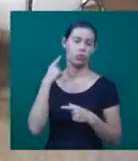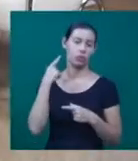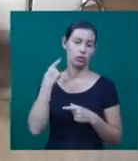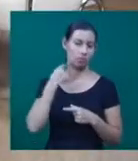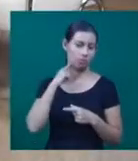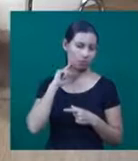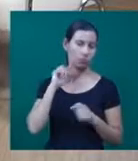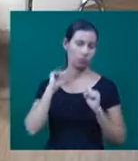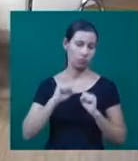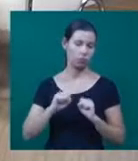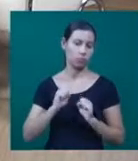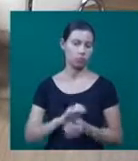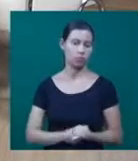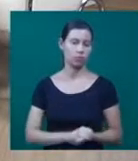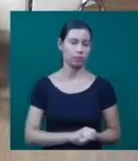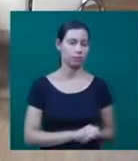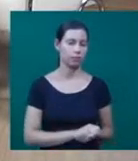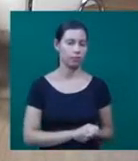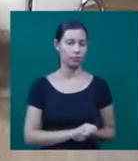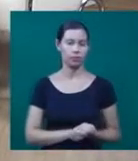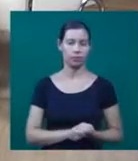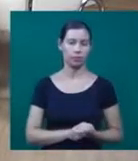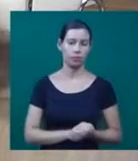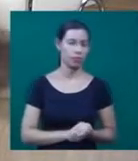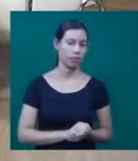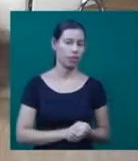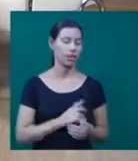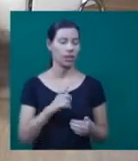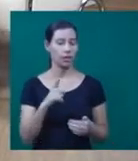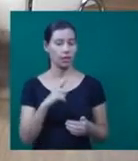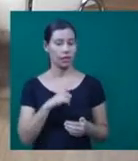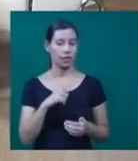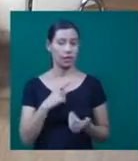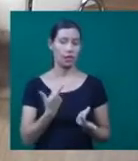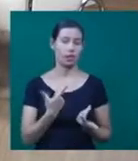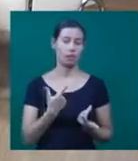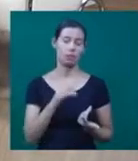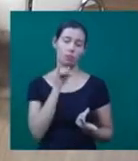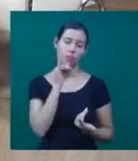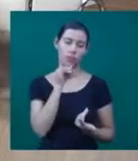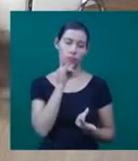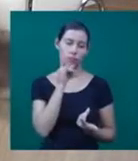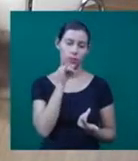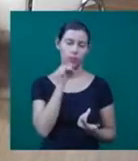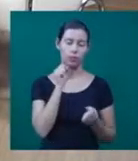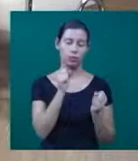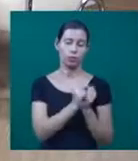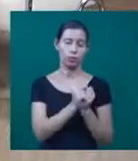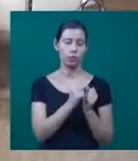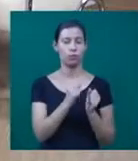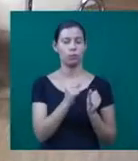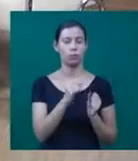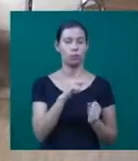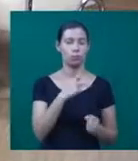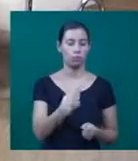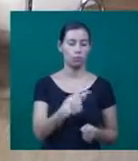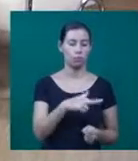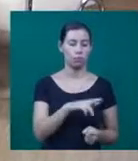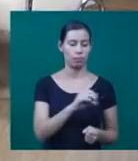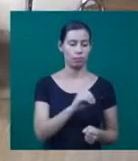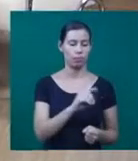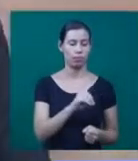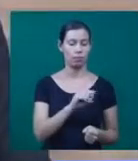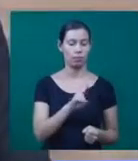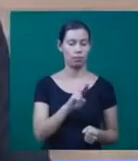Não pode ter ligação já com alguma produtora ou algum selo, por exemplo? para bandas independentes mesmo, nem selo musical, nem